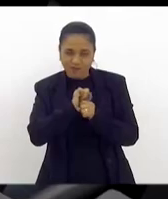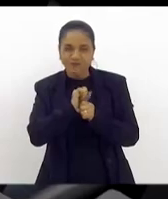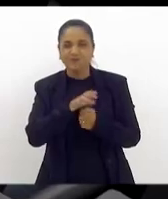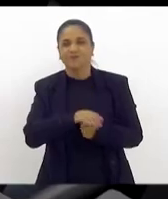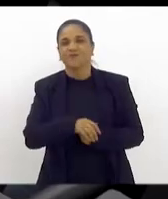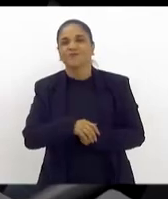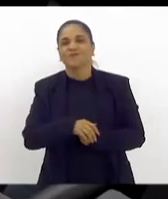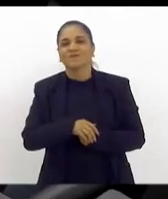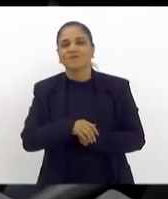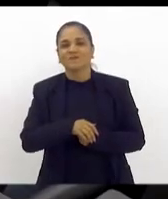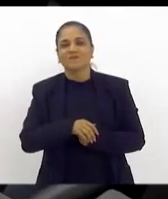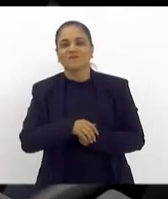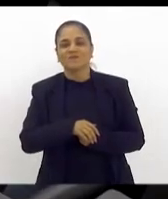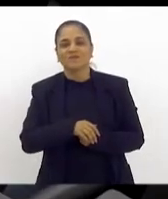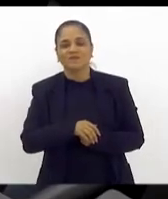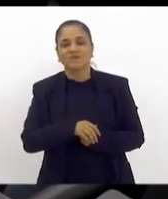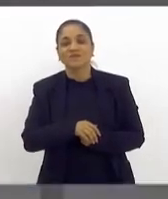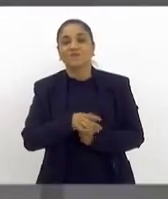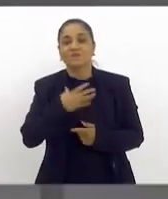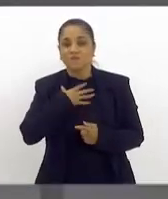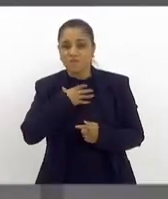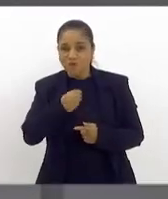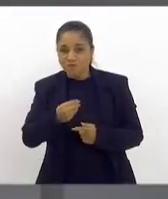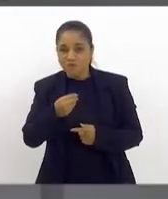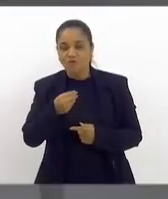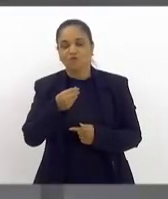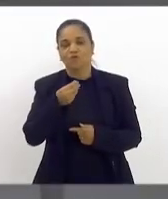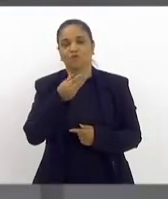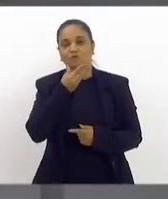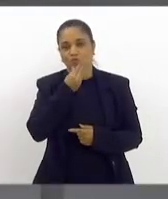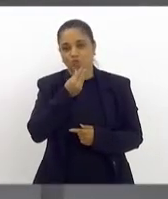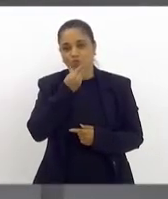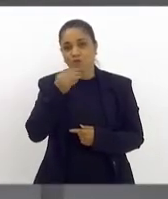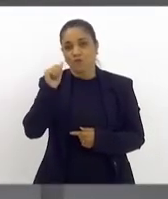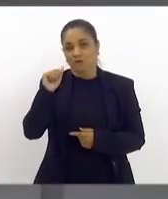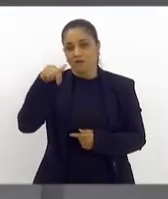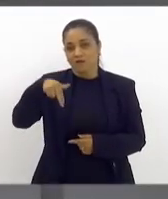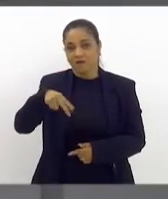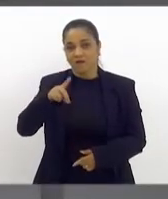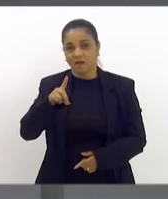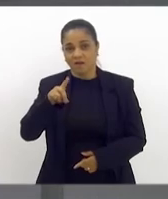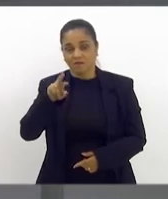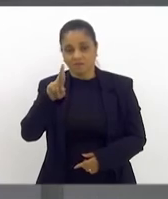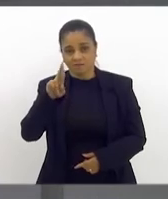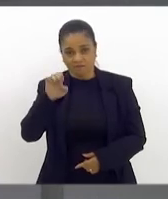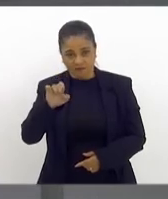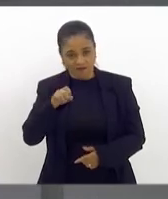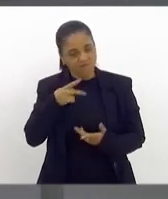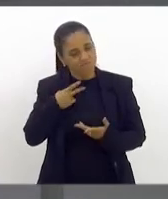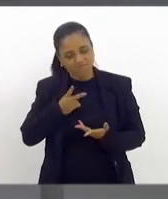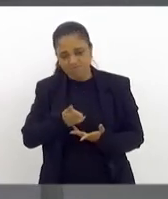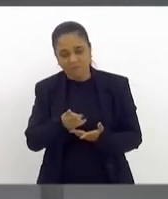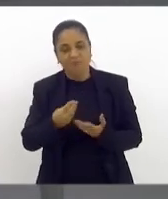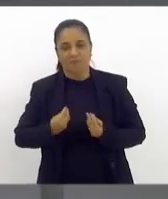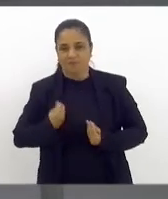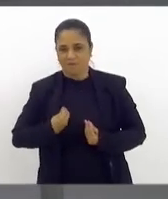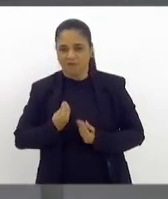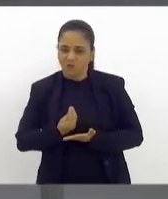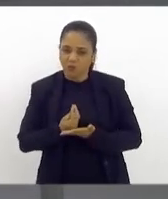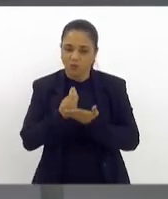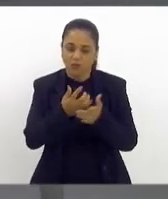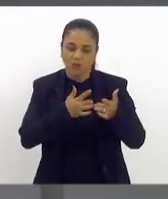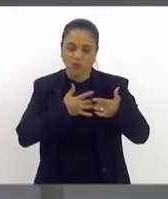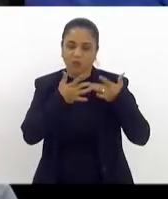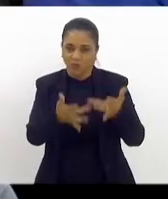E agradeço muito também pela vida do meu filho, André, porque hoje a minha vida é por eles, para eles sempre. Agradeço a